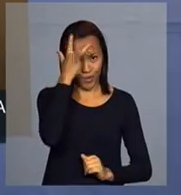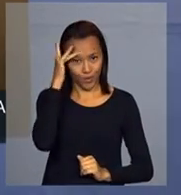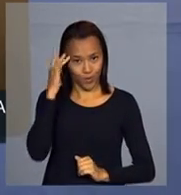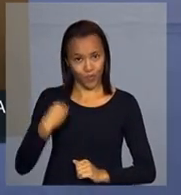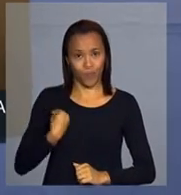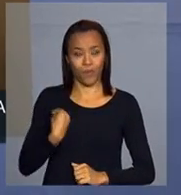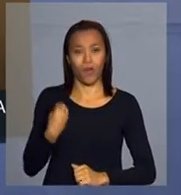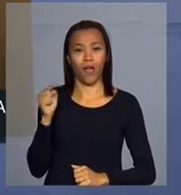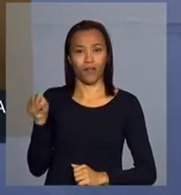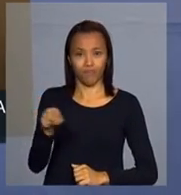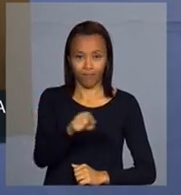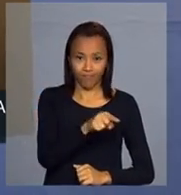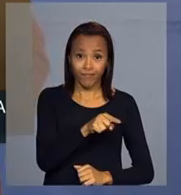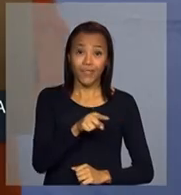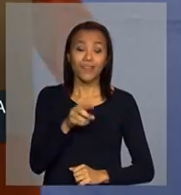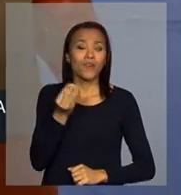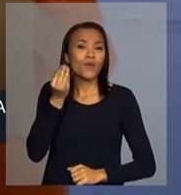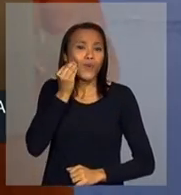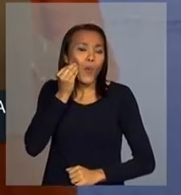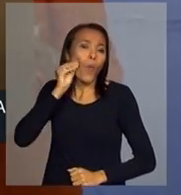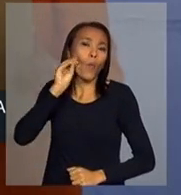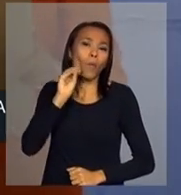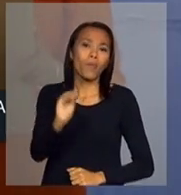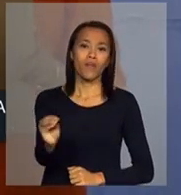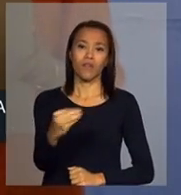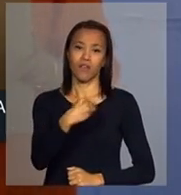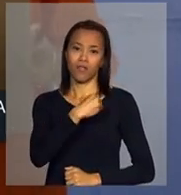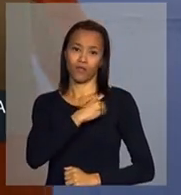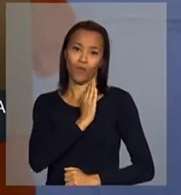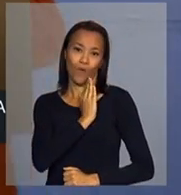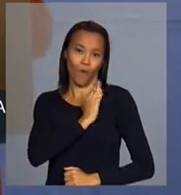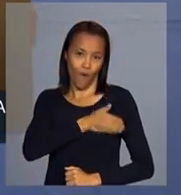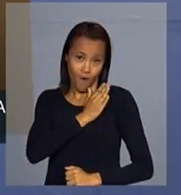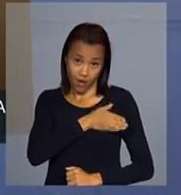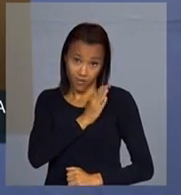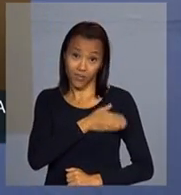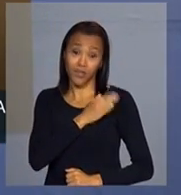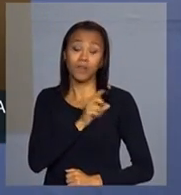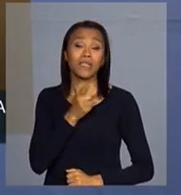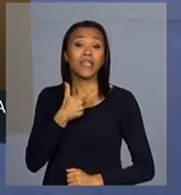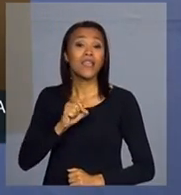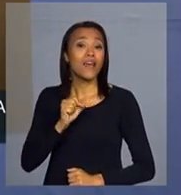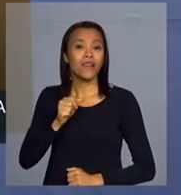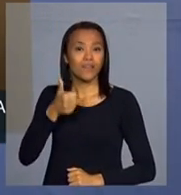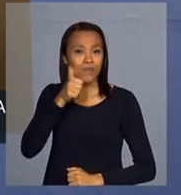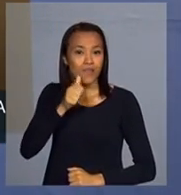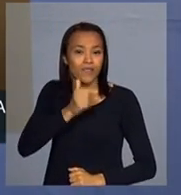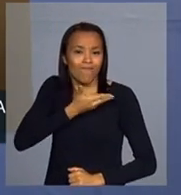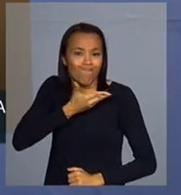Cumprimentar com um beijo no coração as minhas companheiras mulheres.